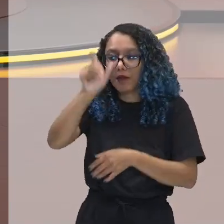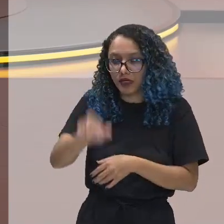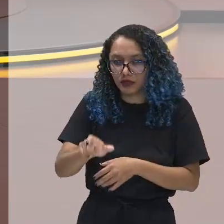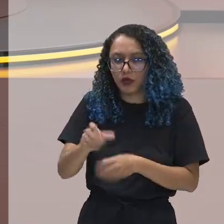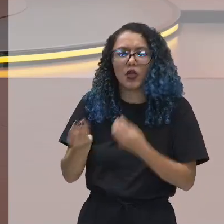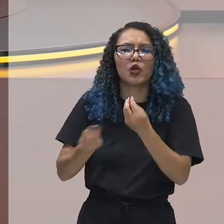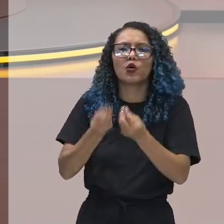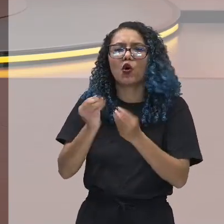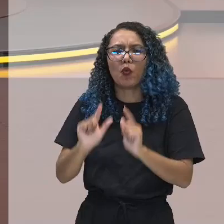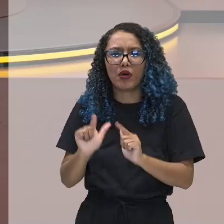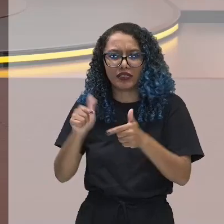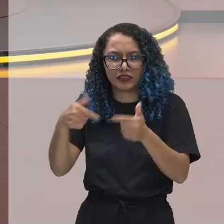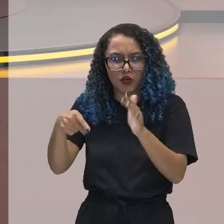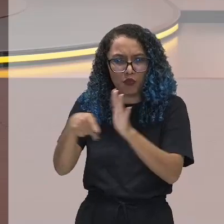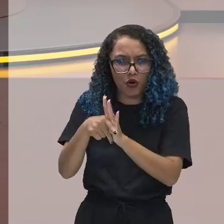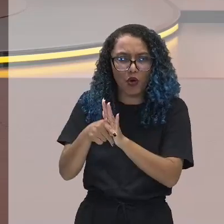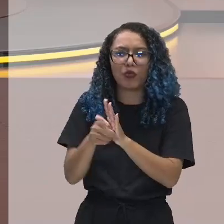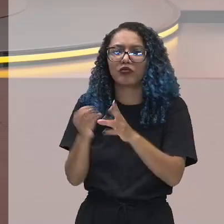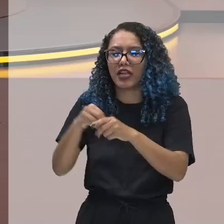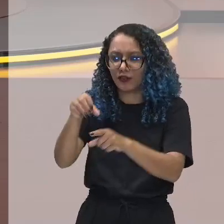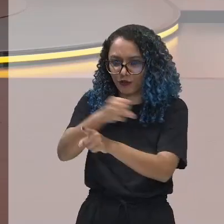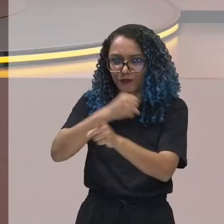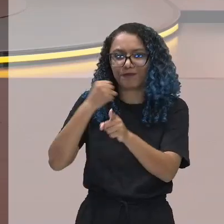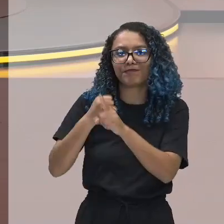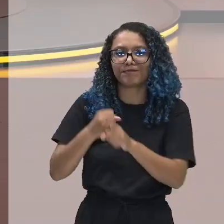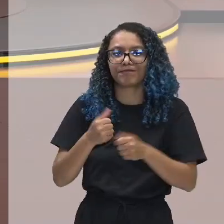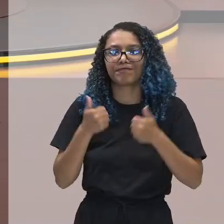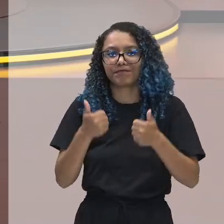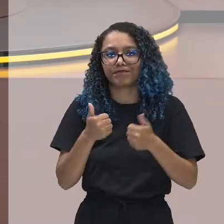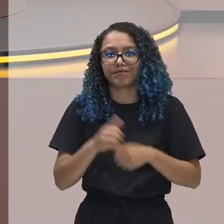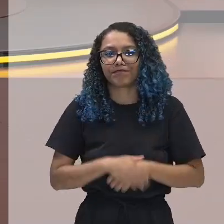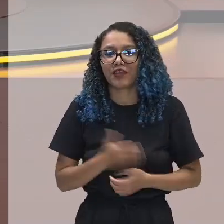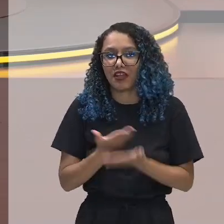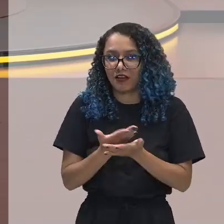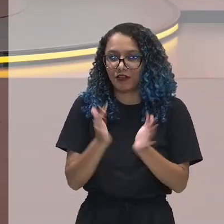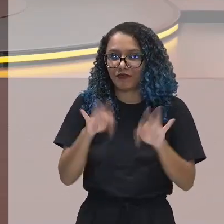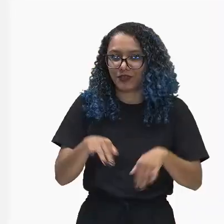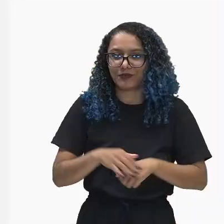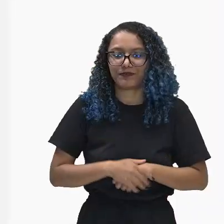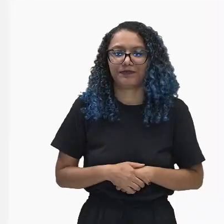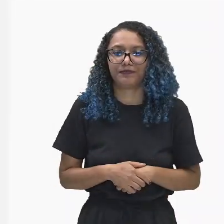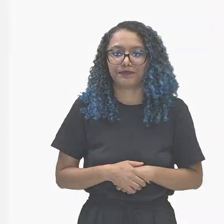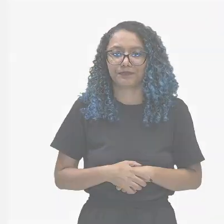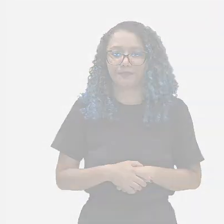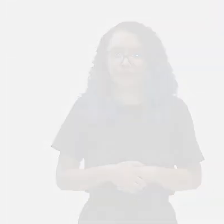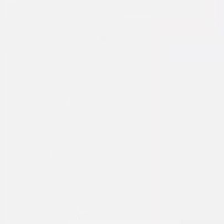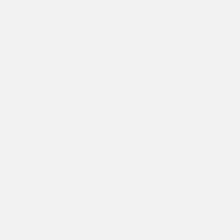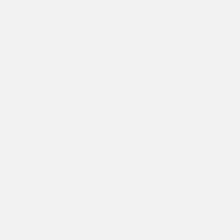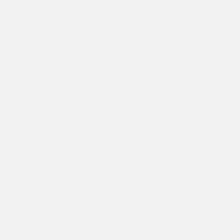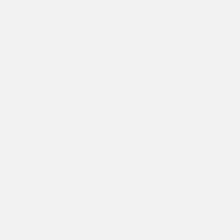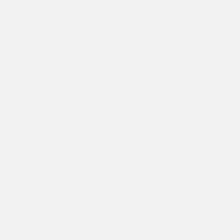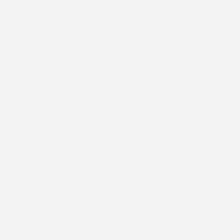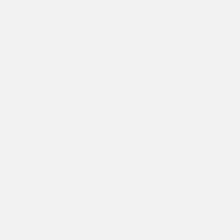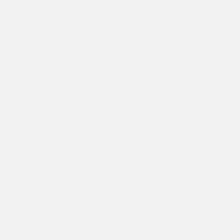sociais, certo? Muito bem, a gente fica por aqui. E aí